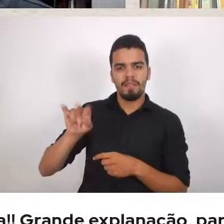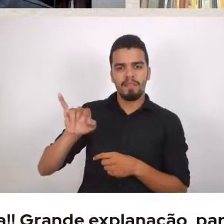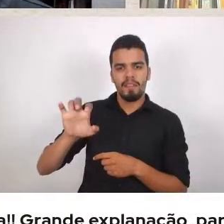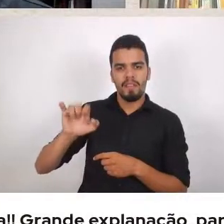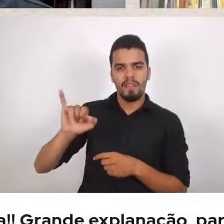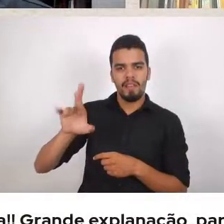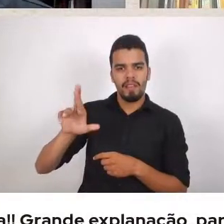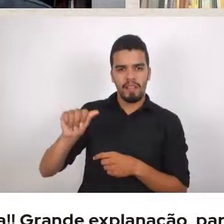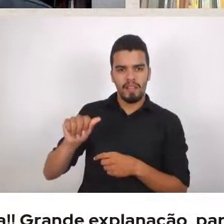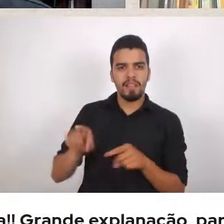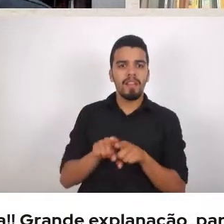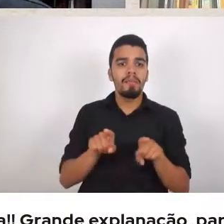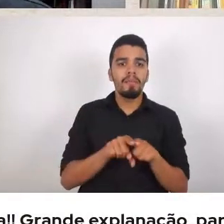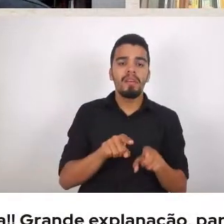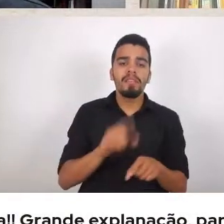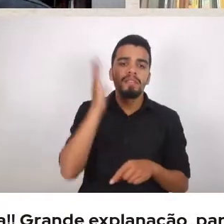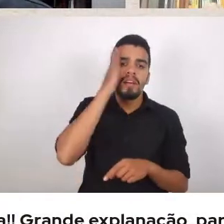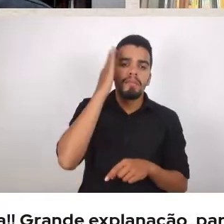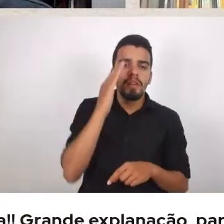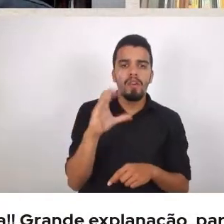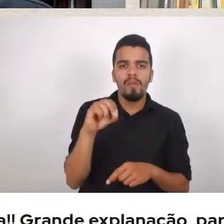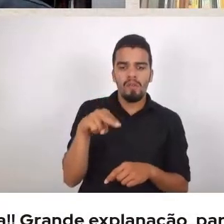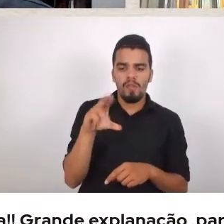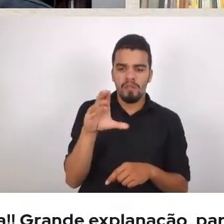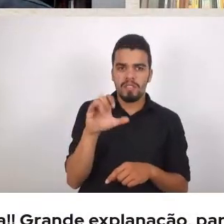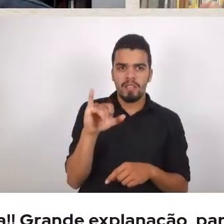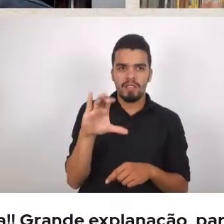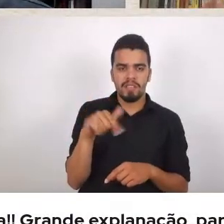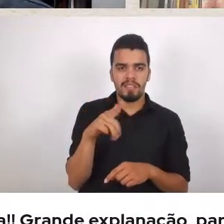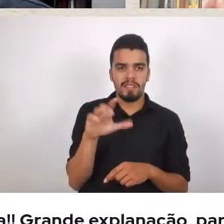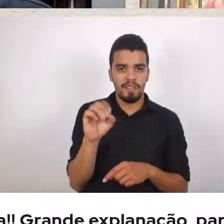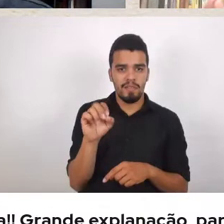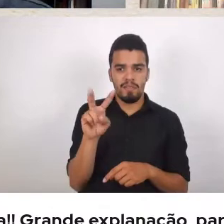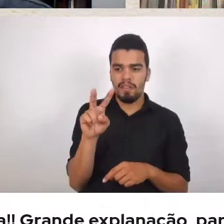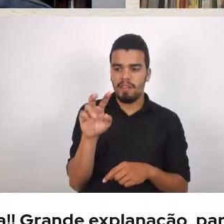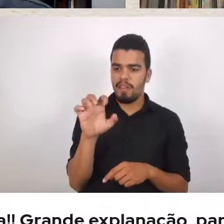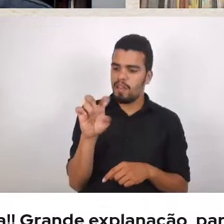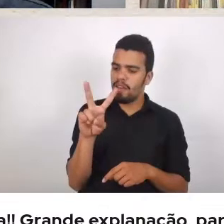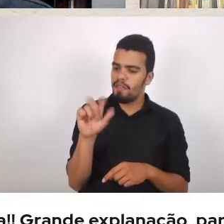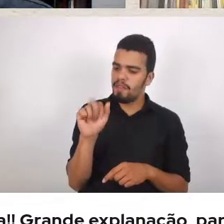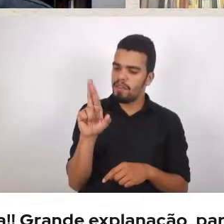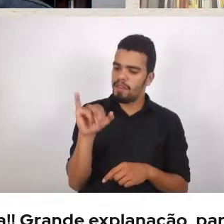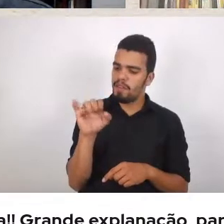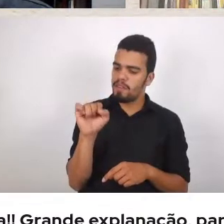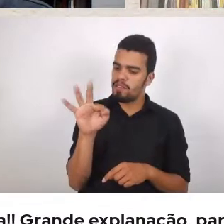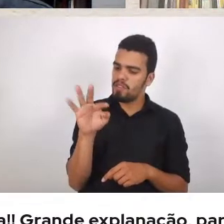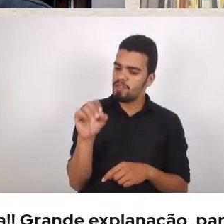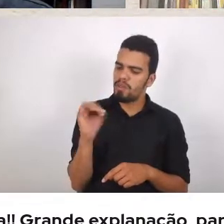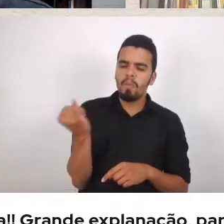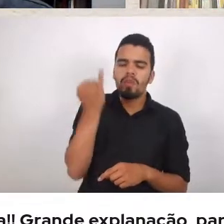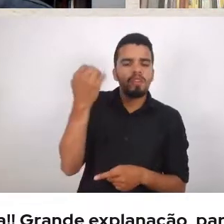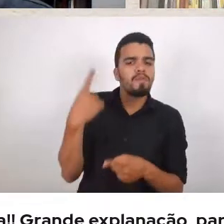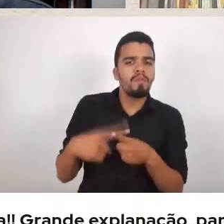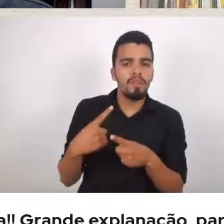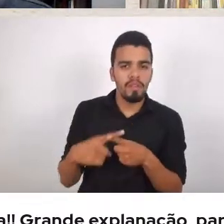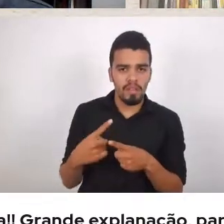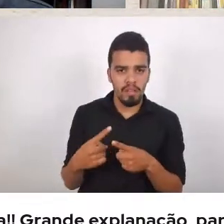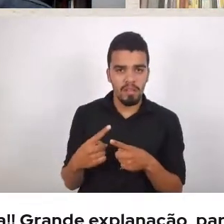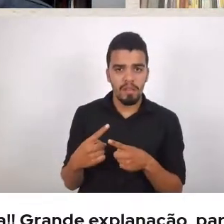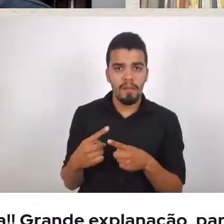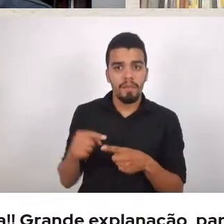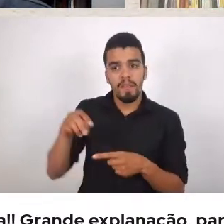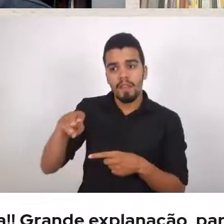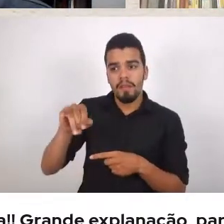Evaristo É importante Para eu entender Por que o CUT É importante Para eu entender Porque o Milton